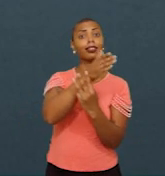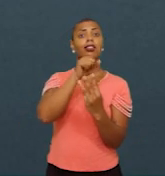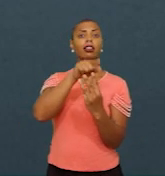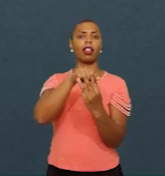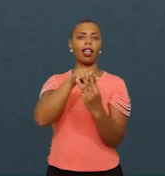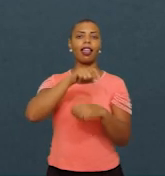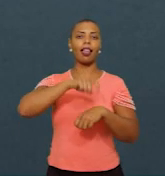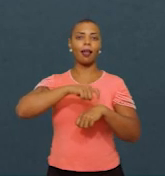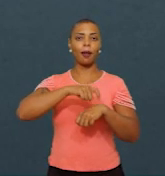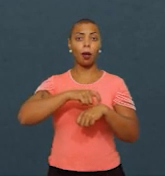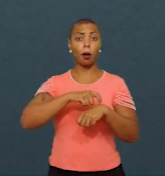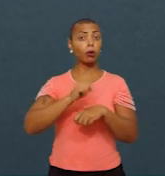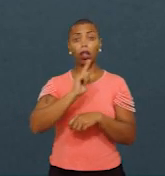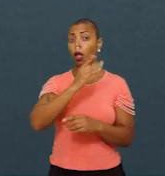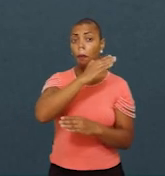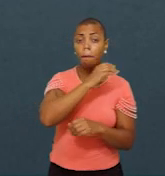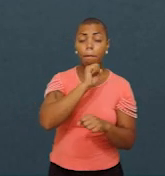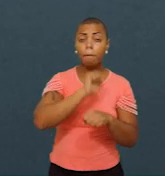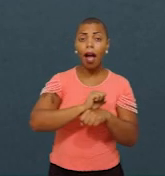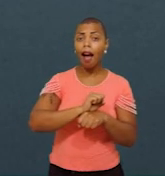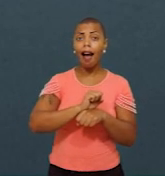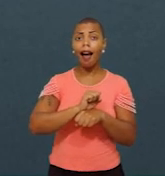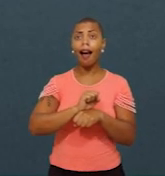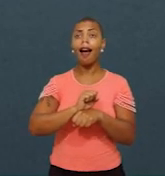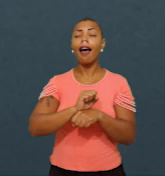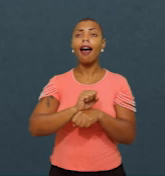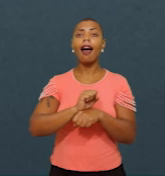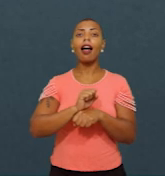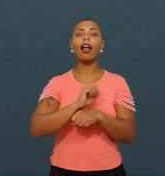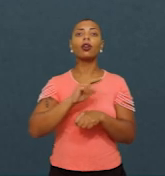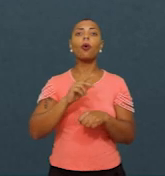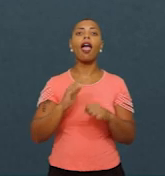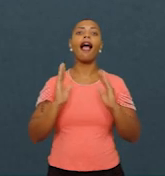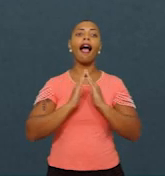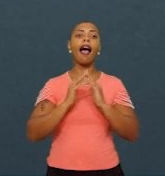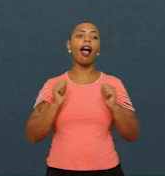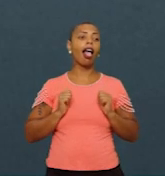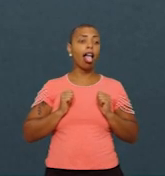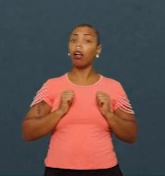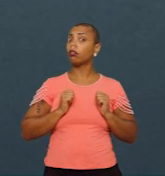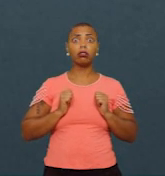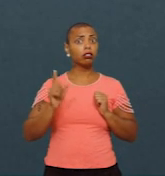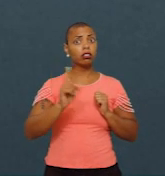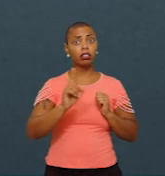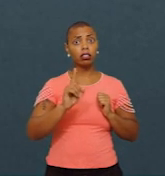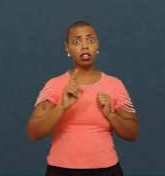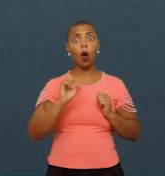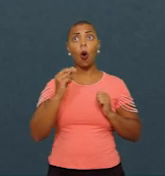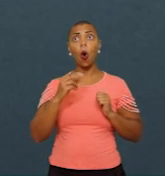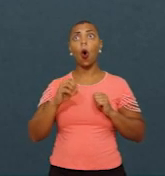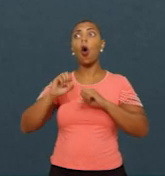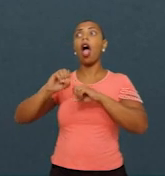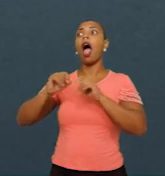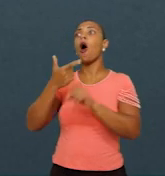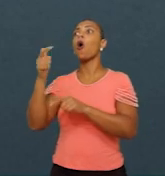eventualmente, ficar em casa, ou até existem casos, de dar aula em outro lugar durante esse um terço. Isso